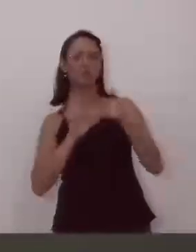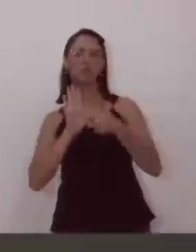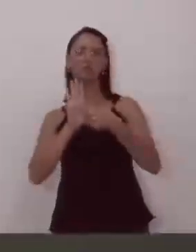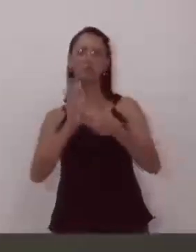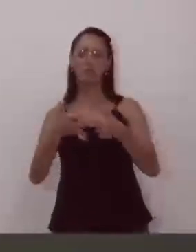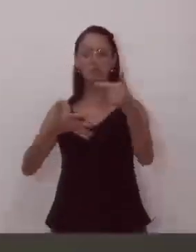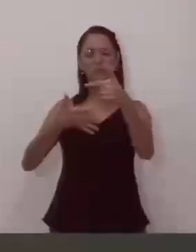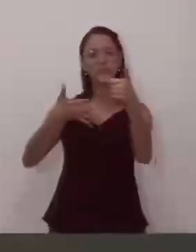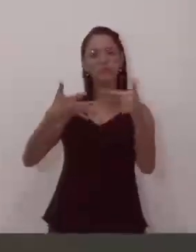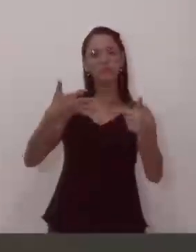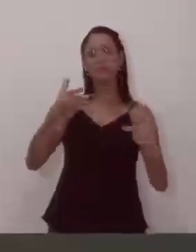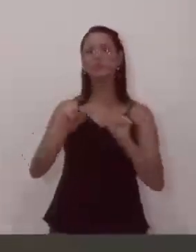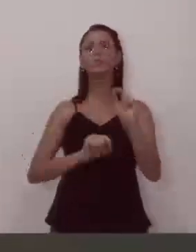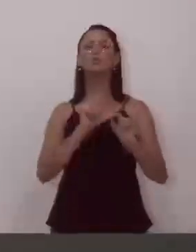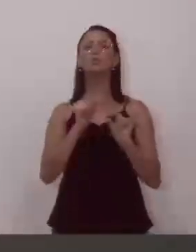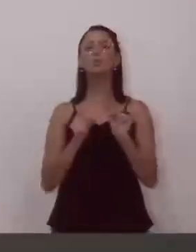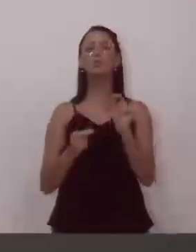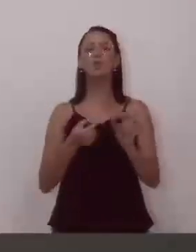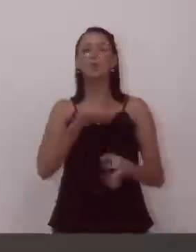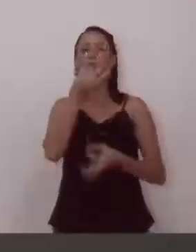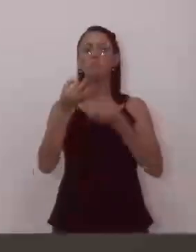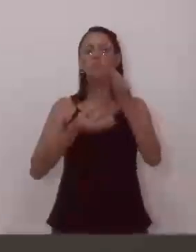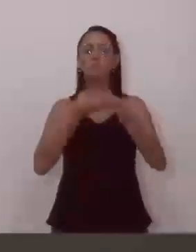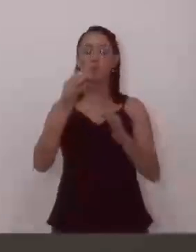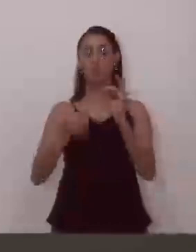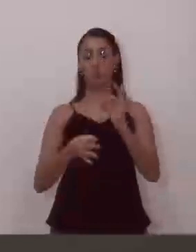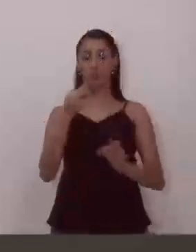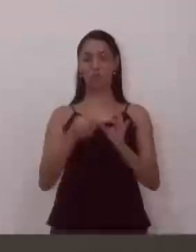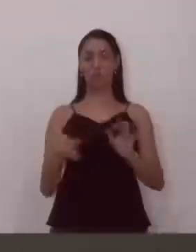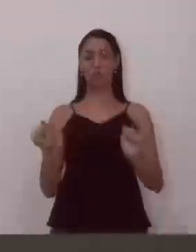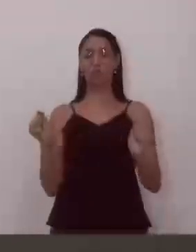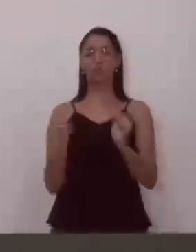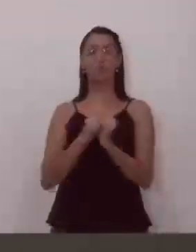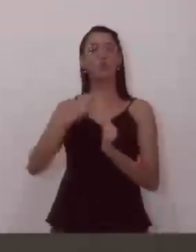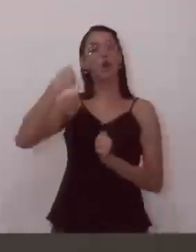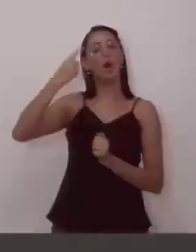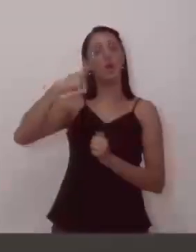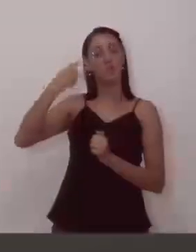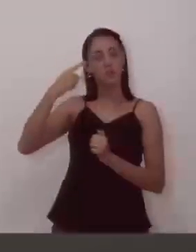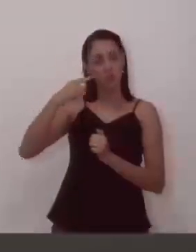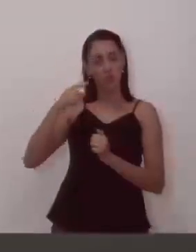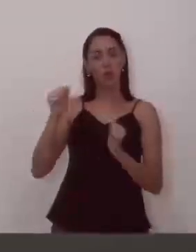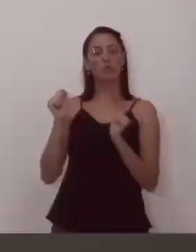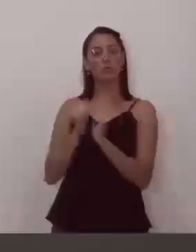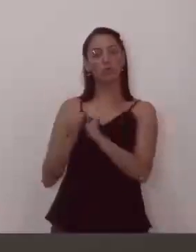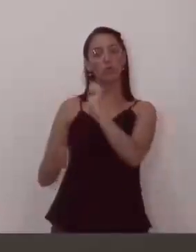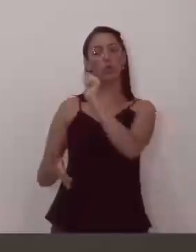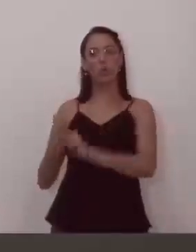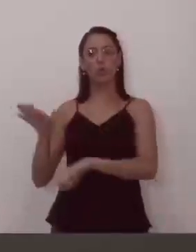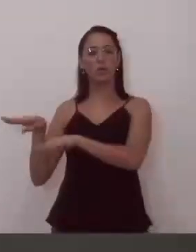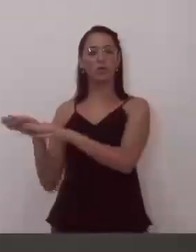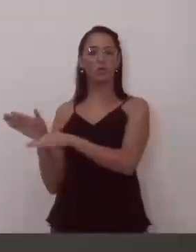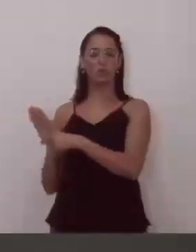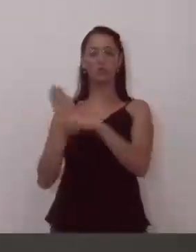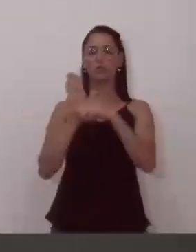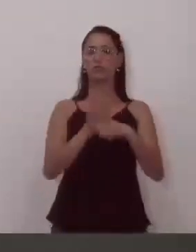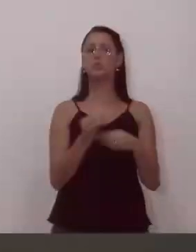parecer jurídico, foi elaborado pelo advogado contratado por elas, mostrando